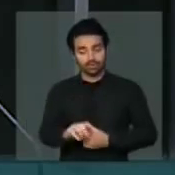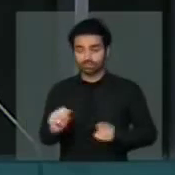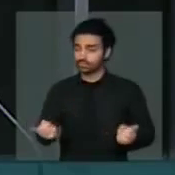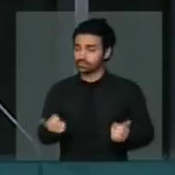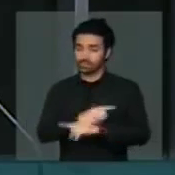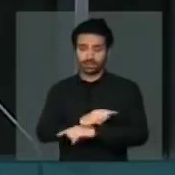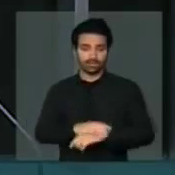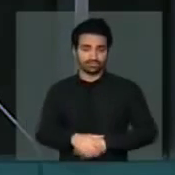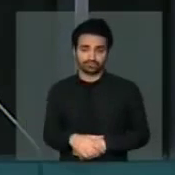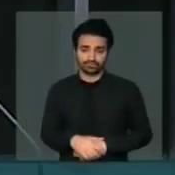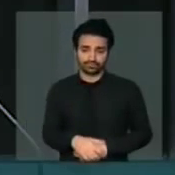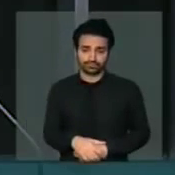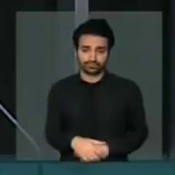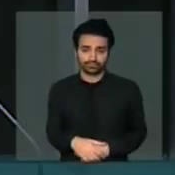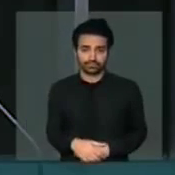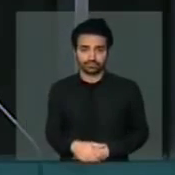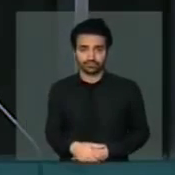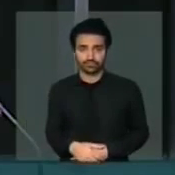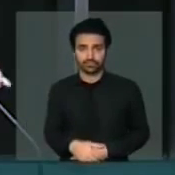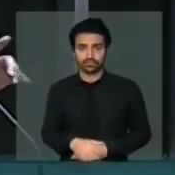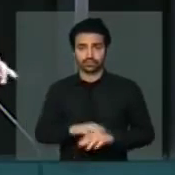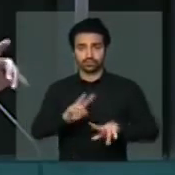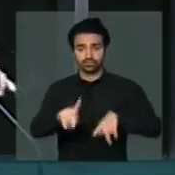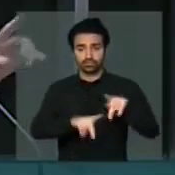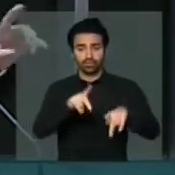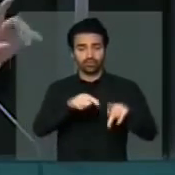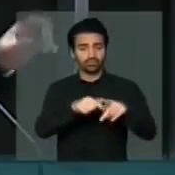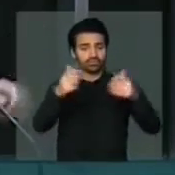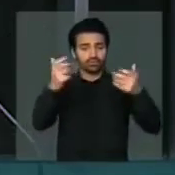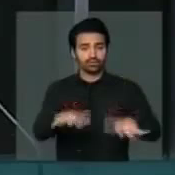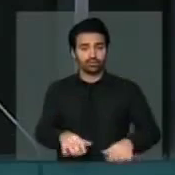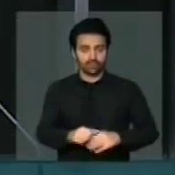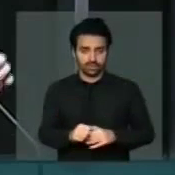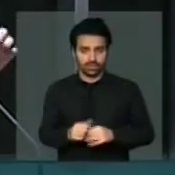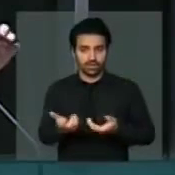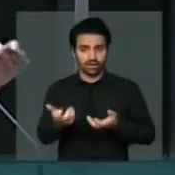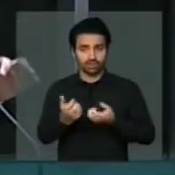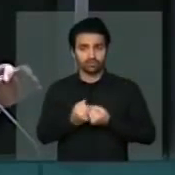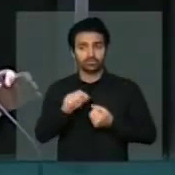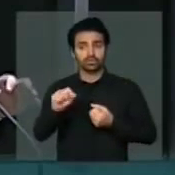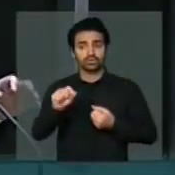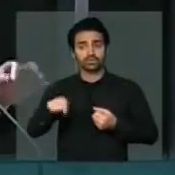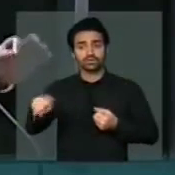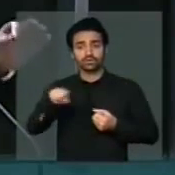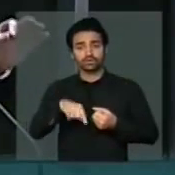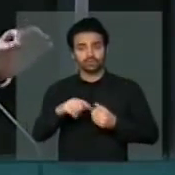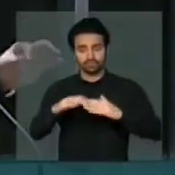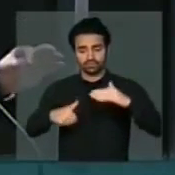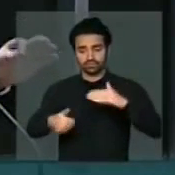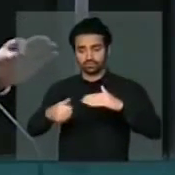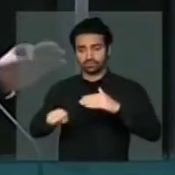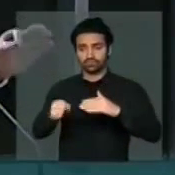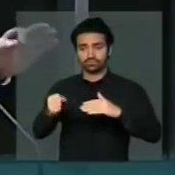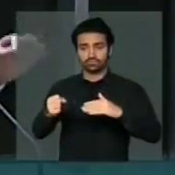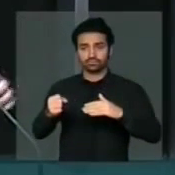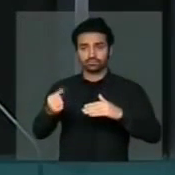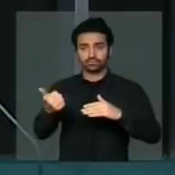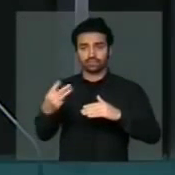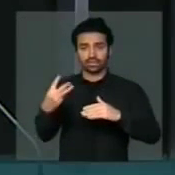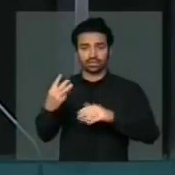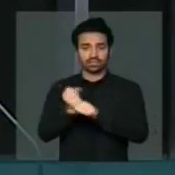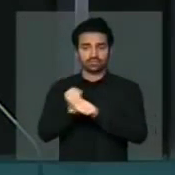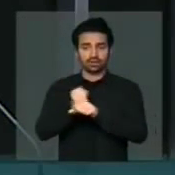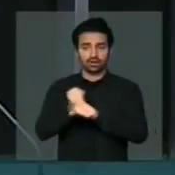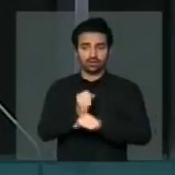o contrário. O povo não quer assumir o ônus da irresponsabilidade dos 13 anos de governo